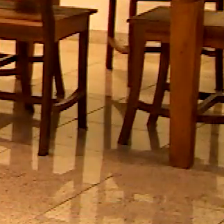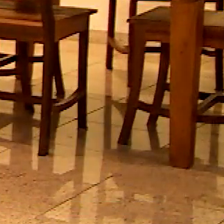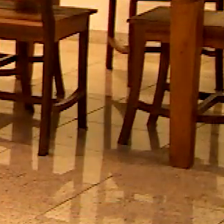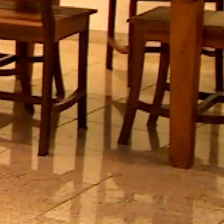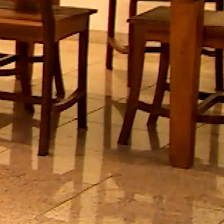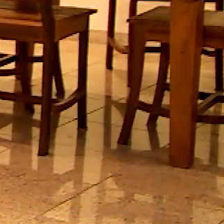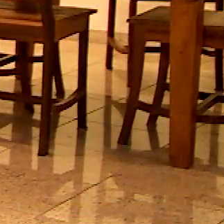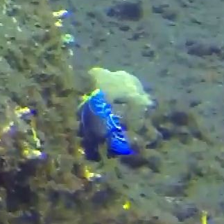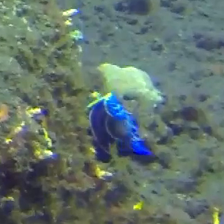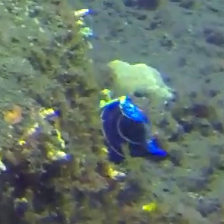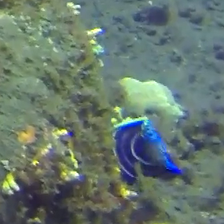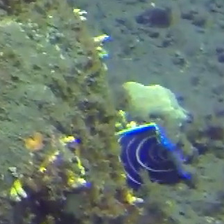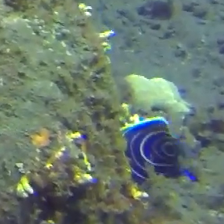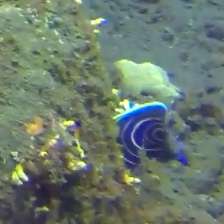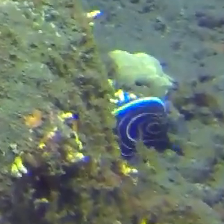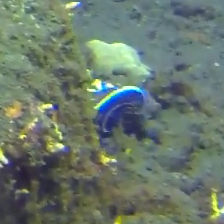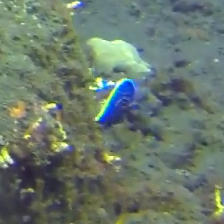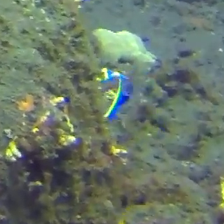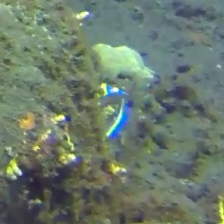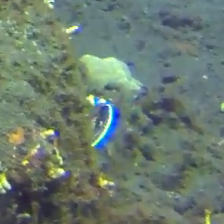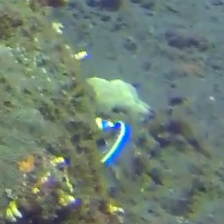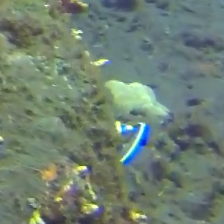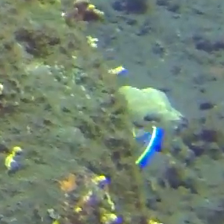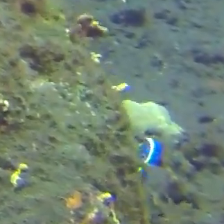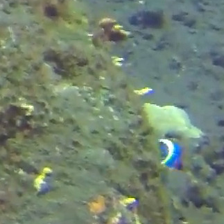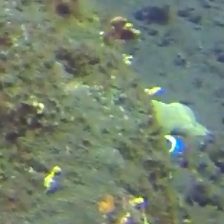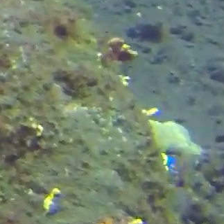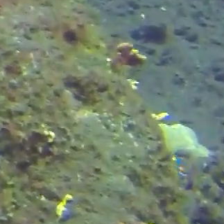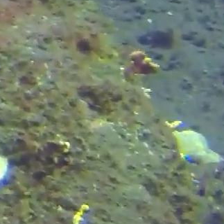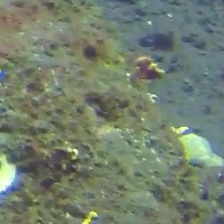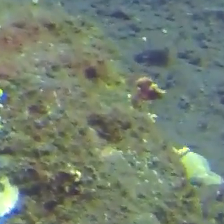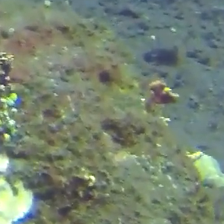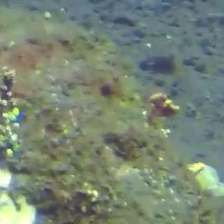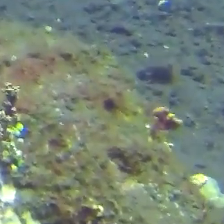é o que eu mais gosto. Submerso, Fábio fotografa um coral.